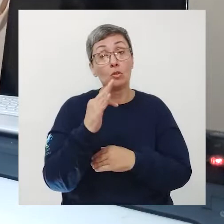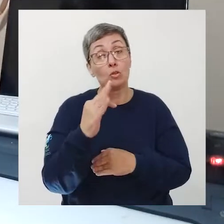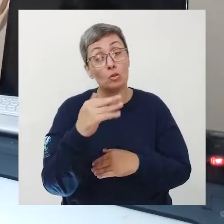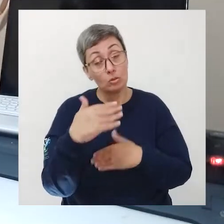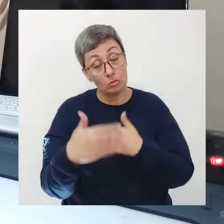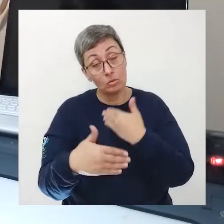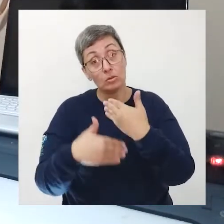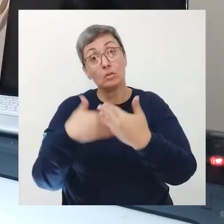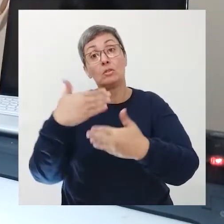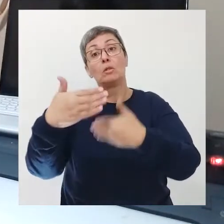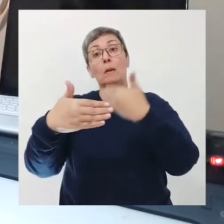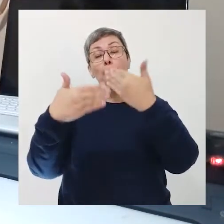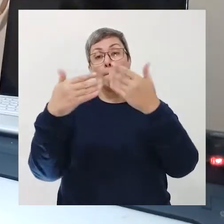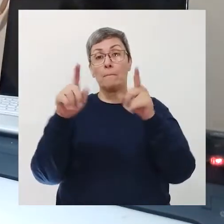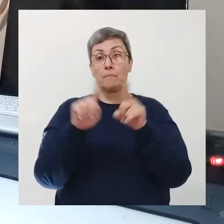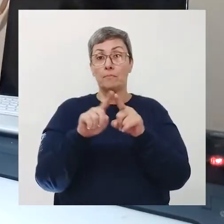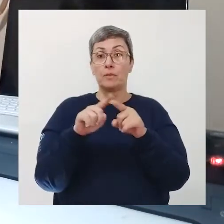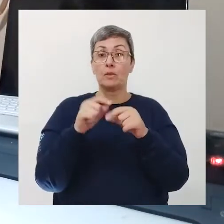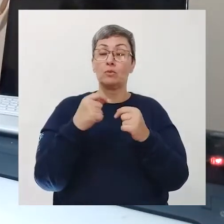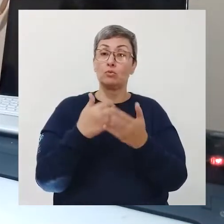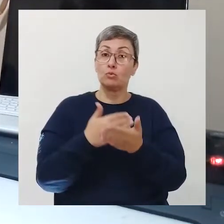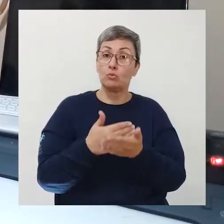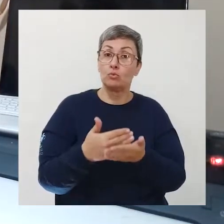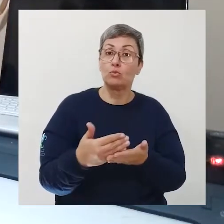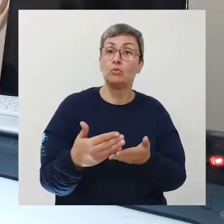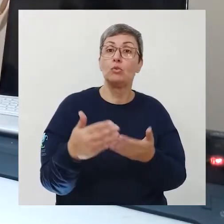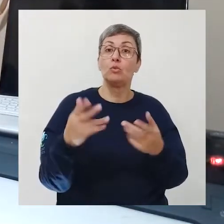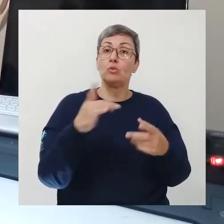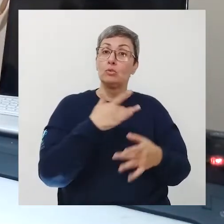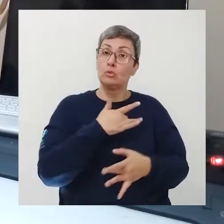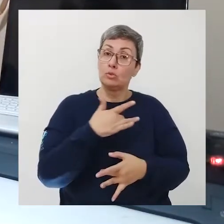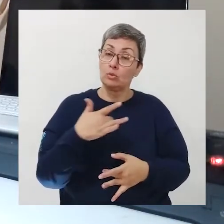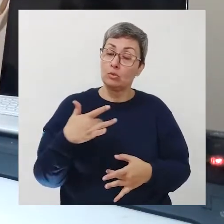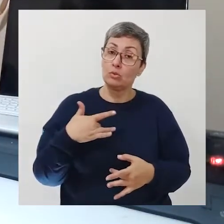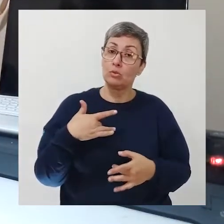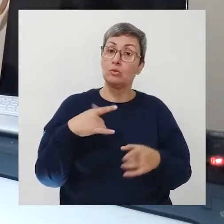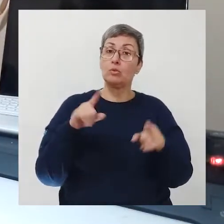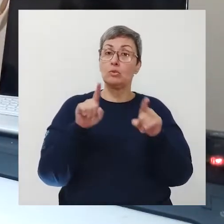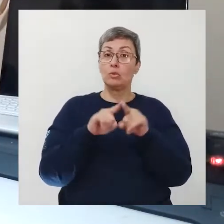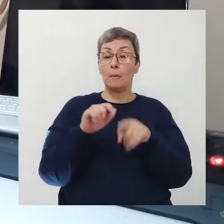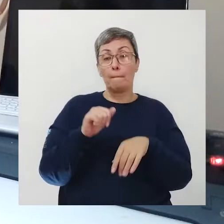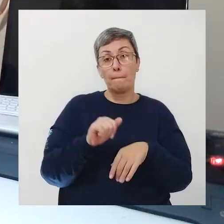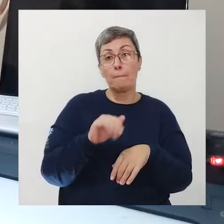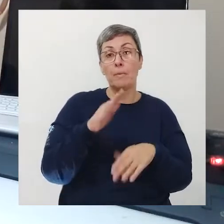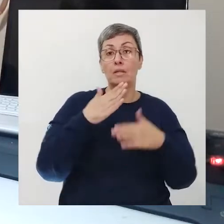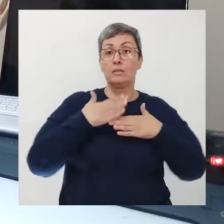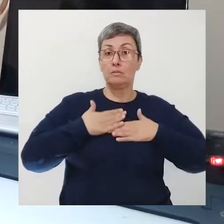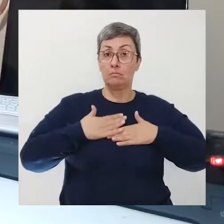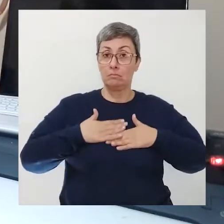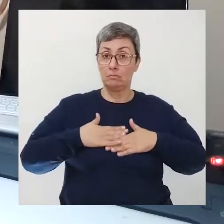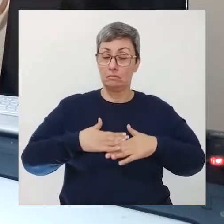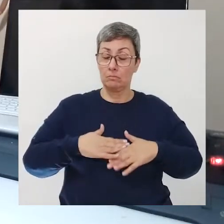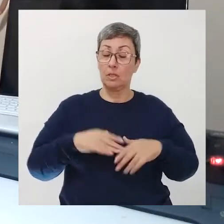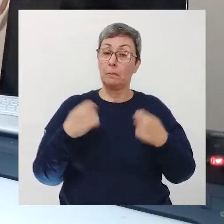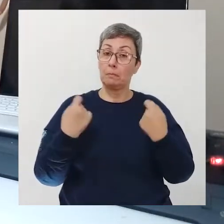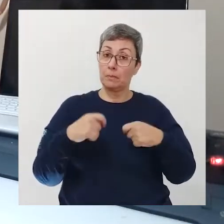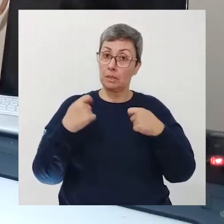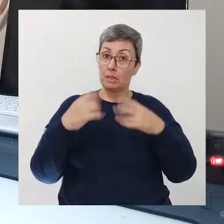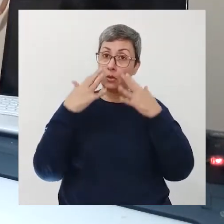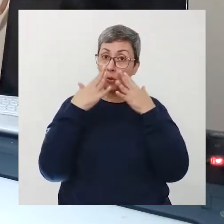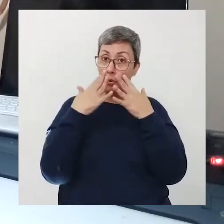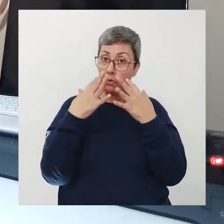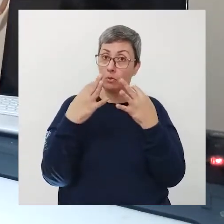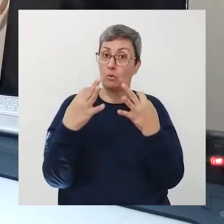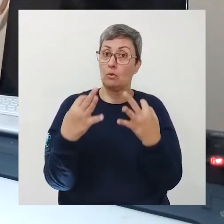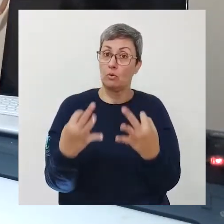passar por esse processo de forma mais saudável e mais tranquila Precisamos prestar